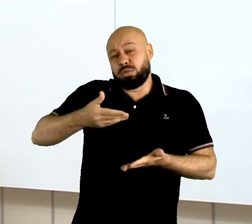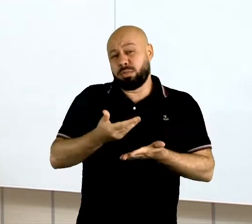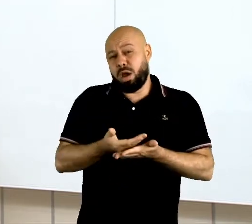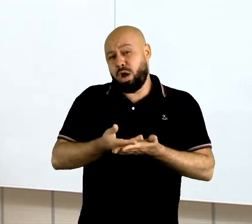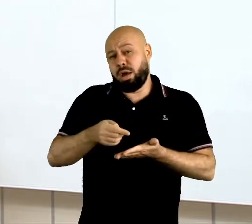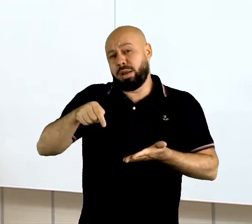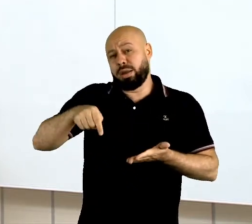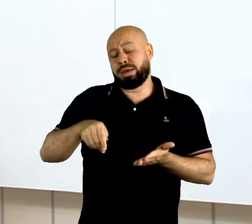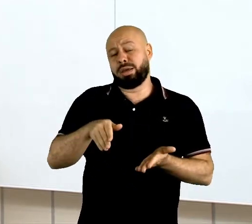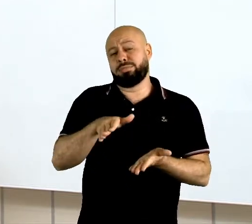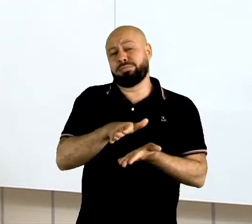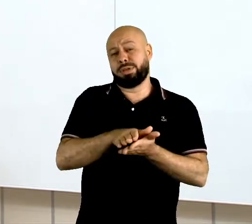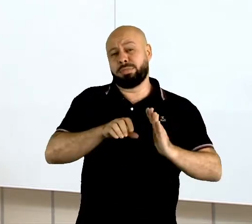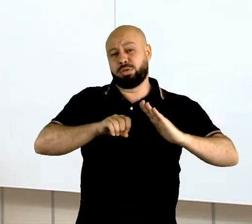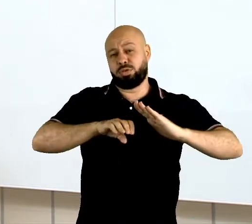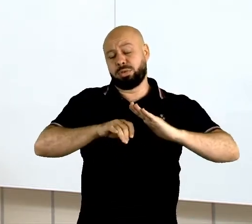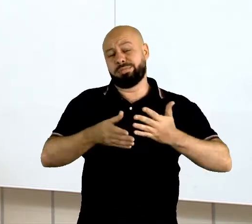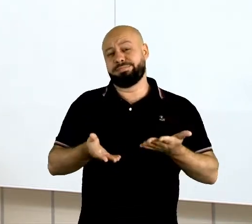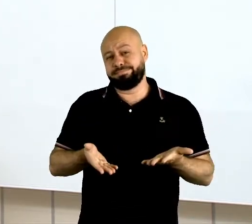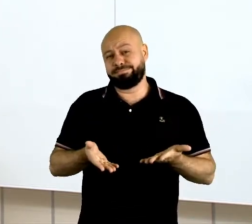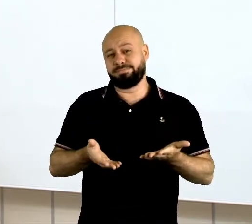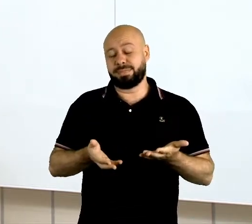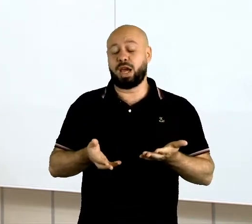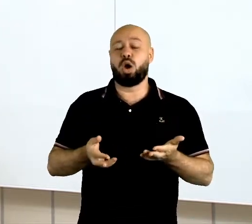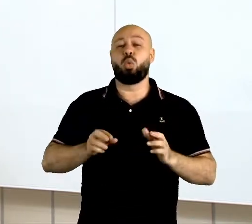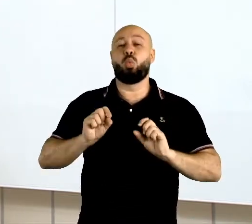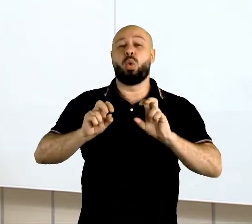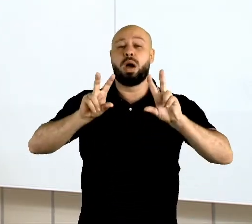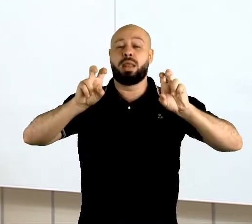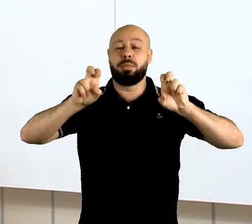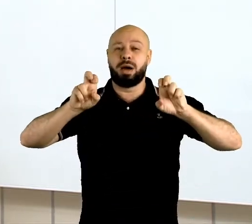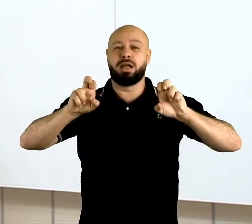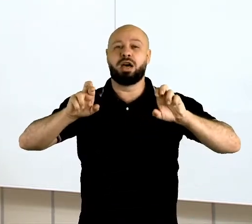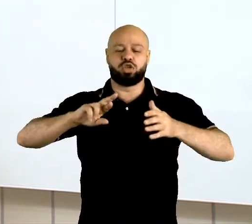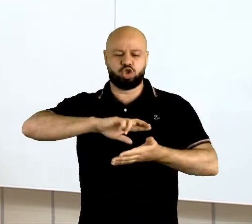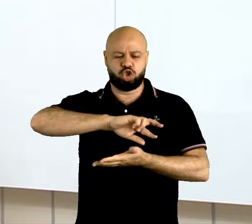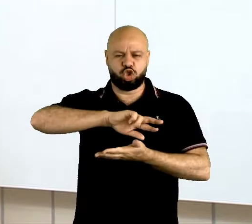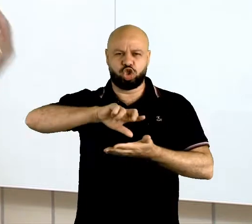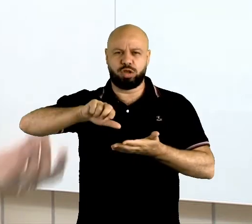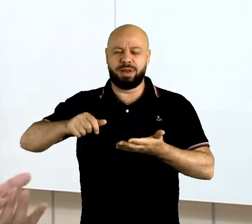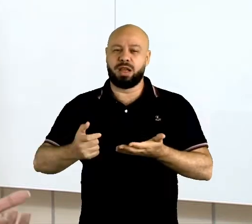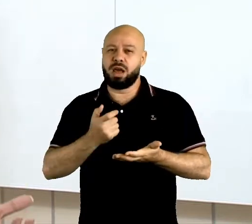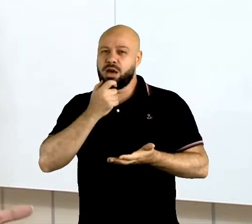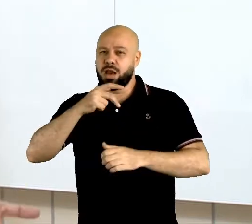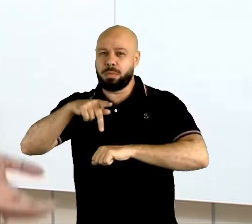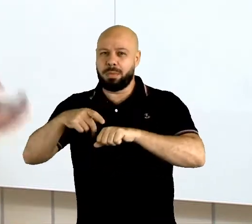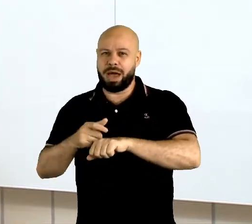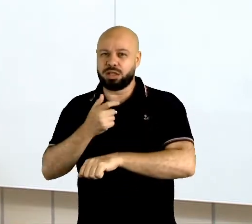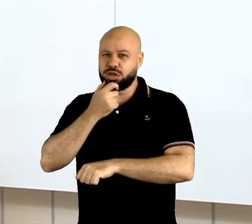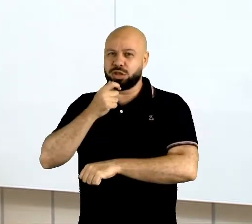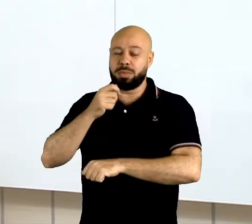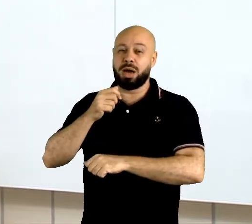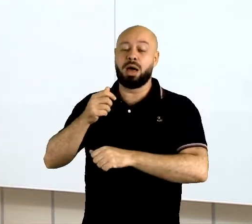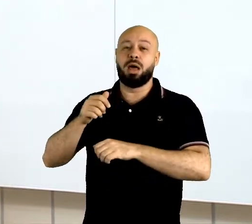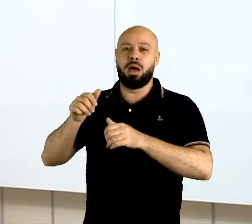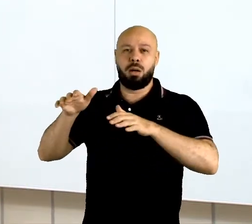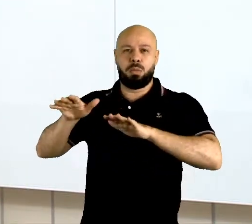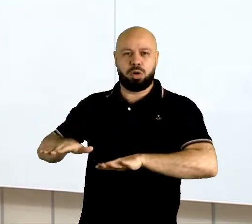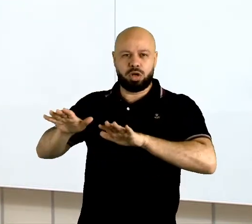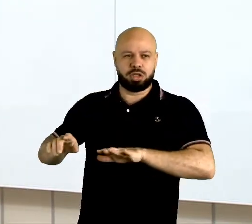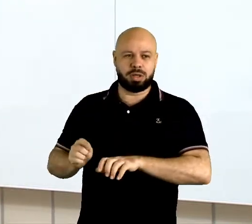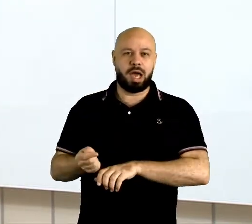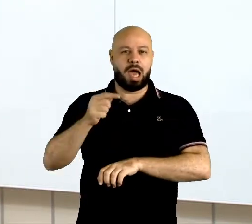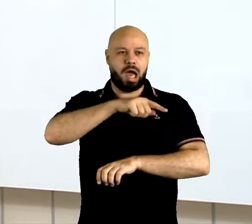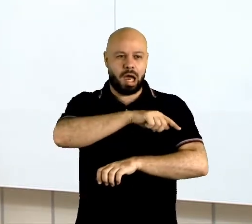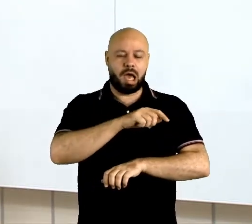plataforma as diferenças, as principais diferenças entre o inglês britânico e o inglês americano.